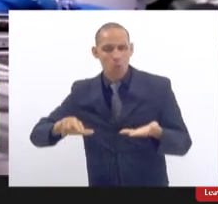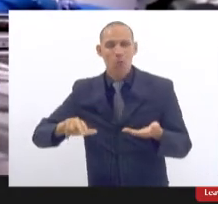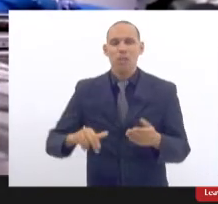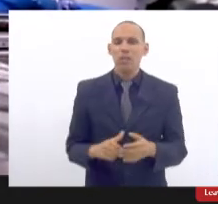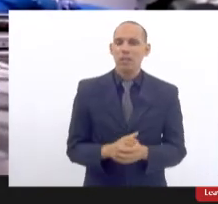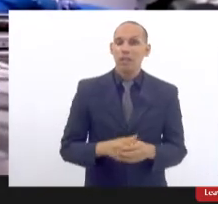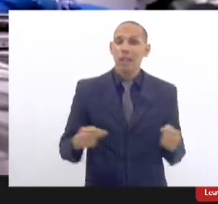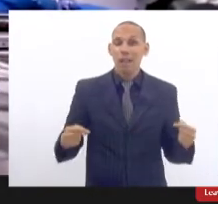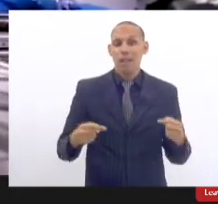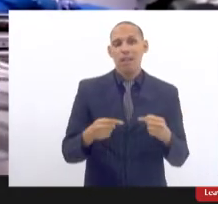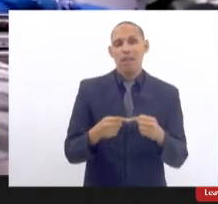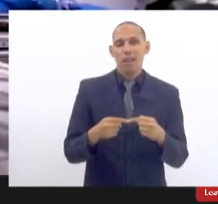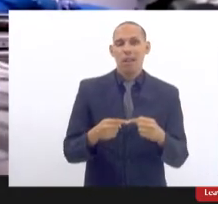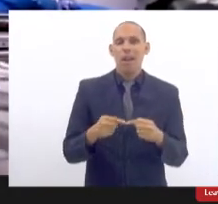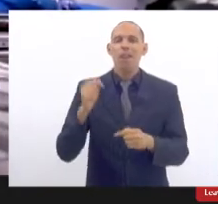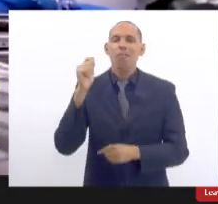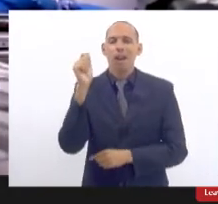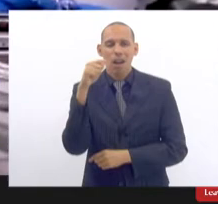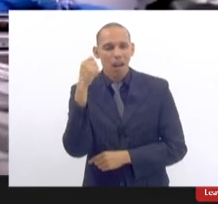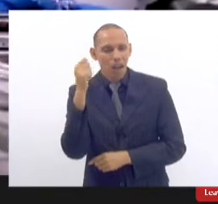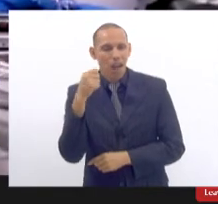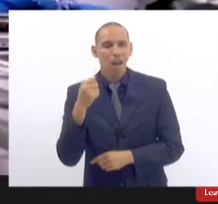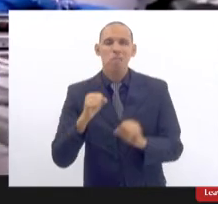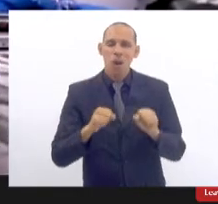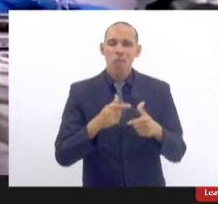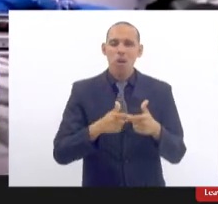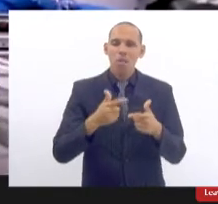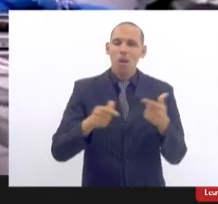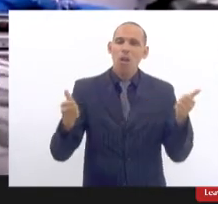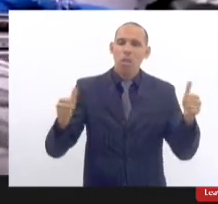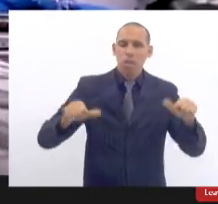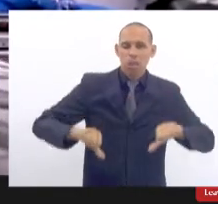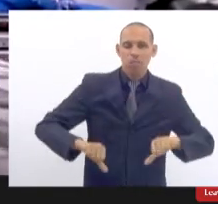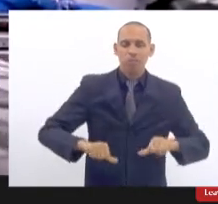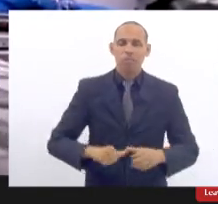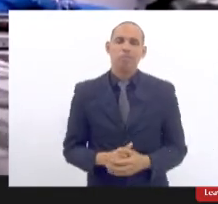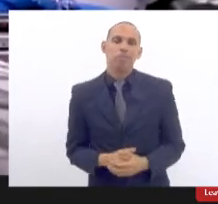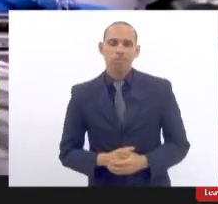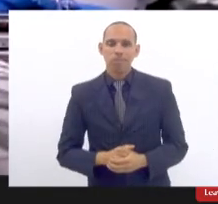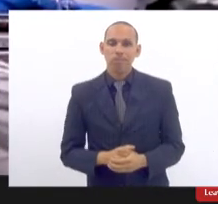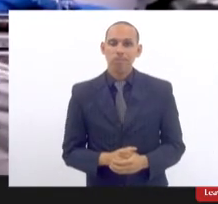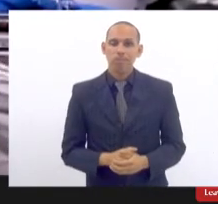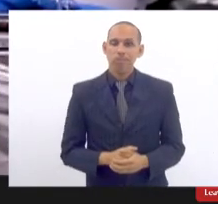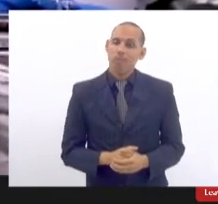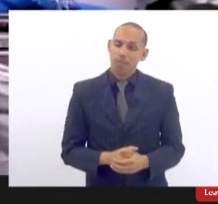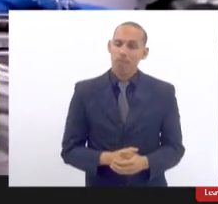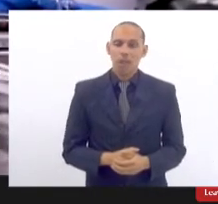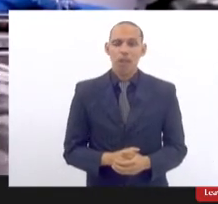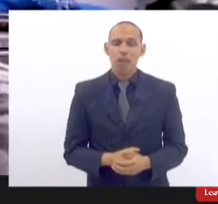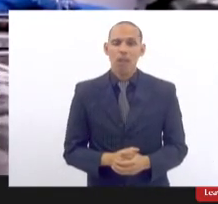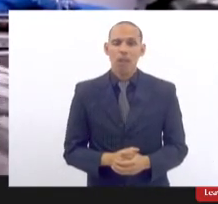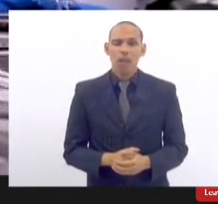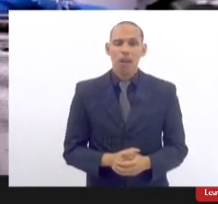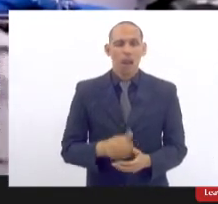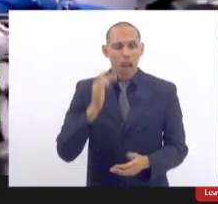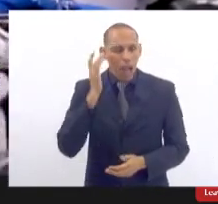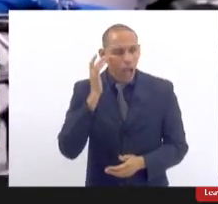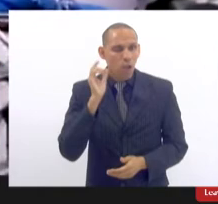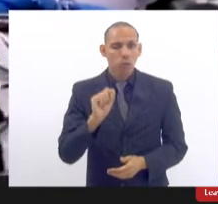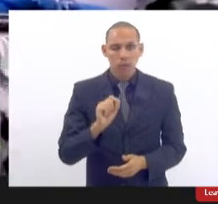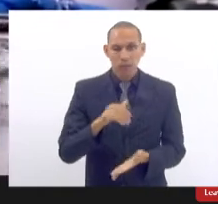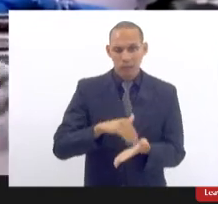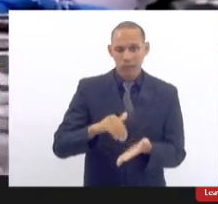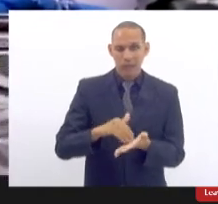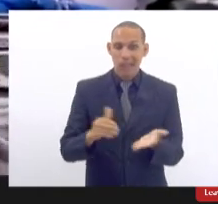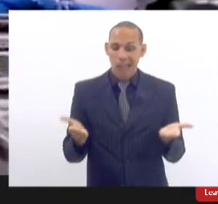esse agravo especificamente eu acho que em termos da secretaria neste